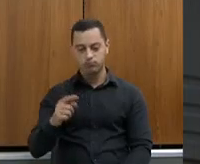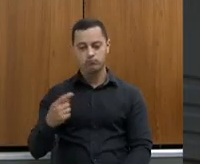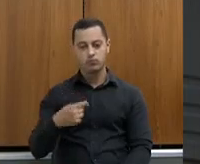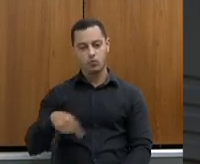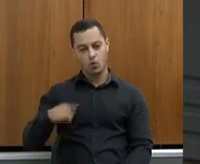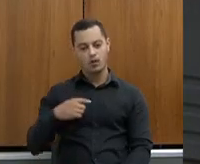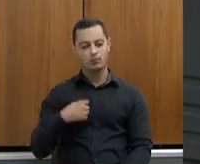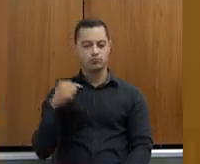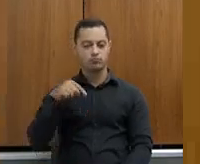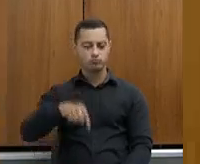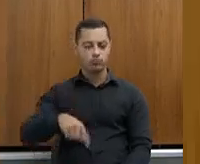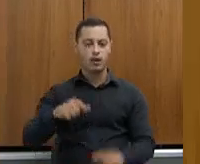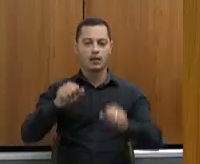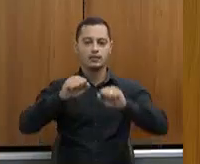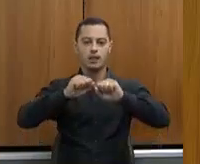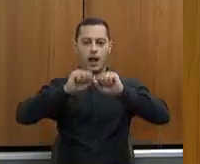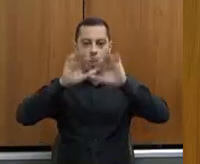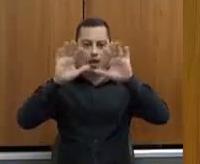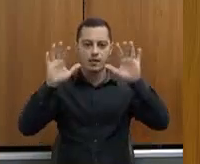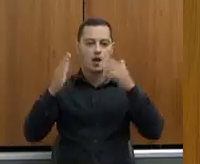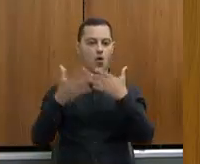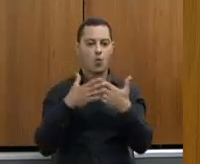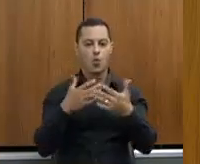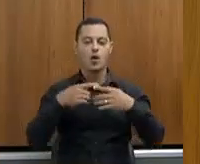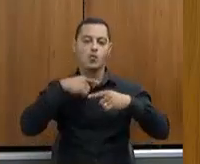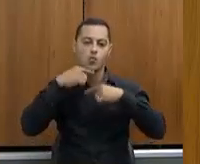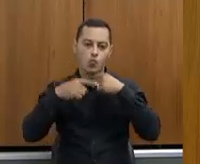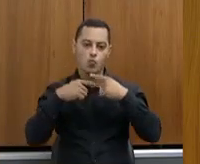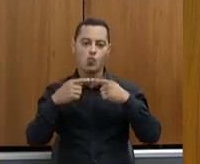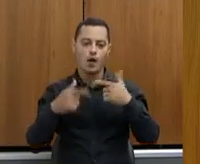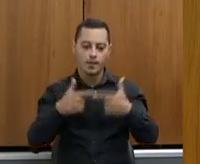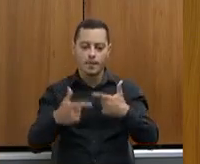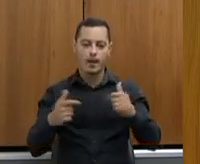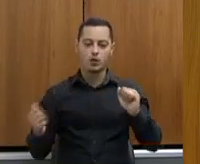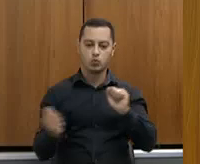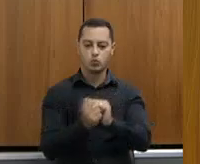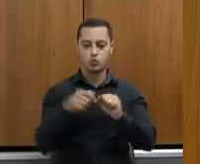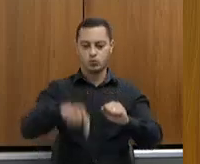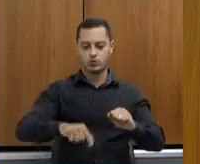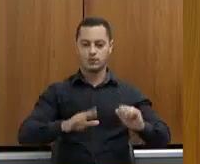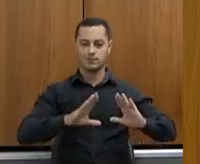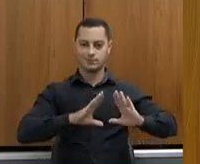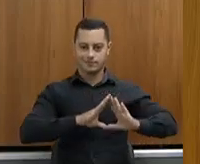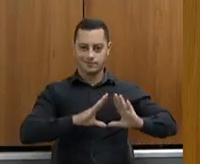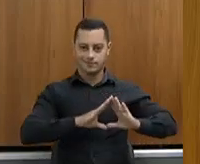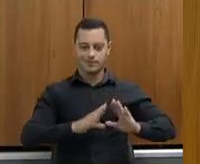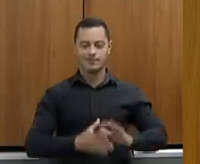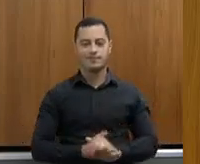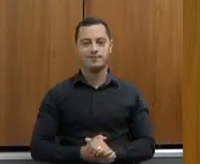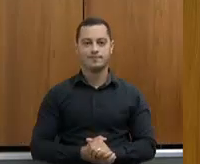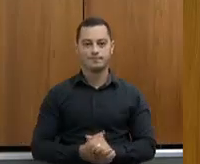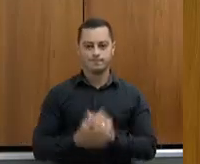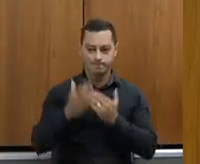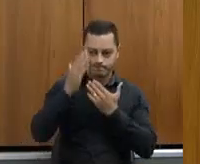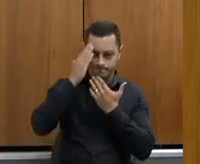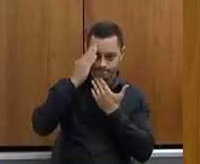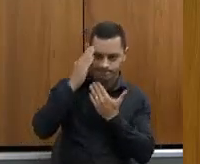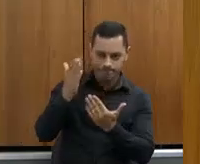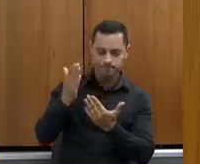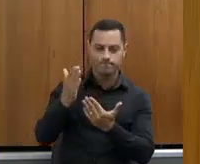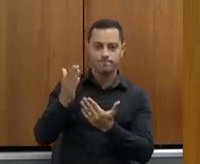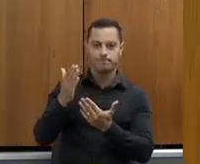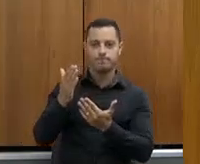colocações, sempre à disposição para trabalhar em conjunto com essa casa aqui. Muito obrigado. Muito obrigado, secretário Tales.